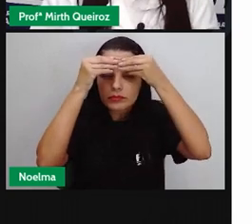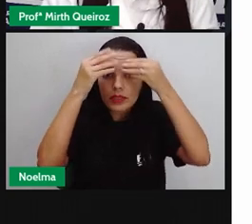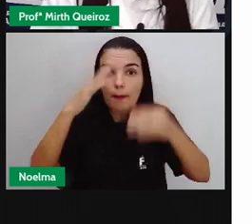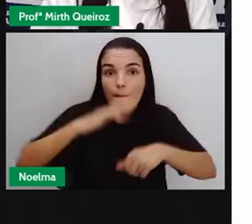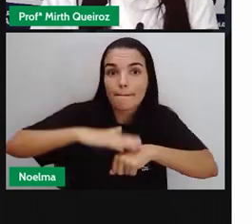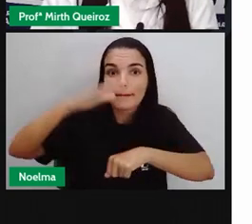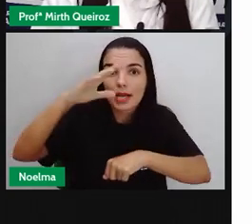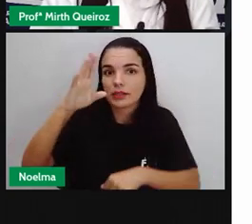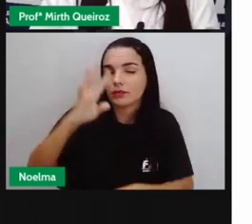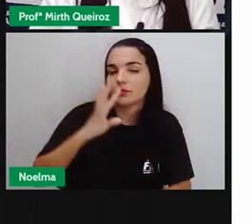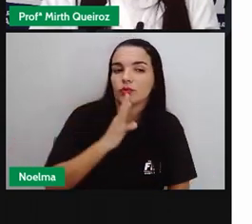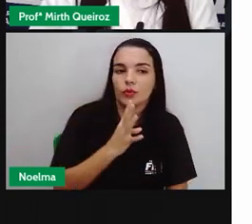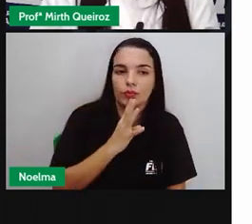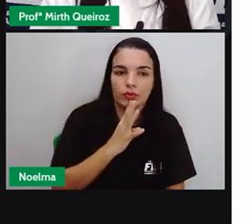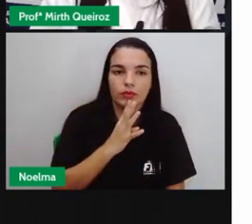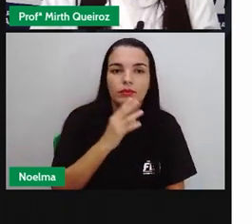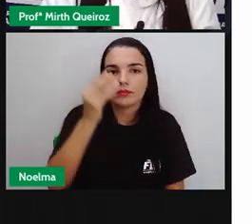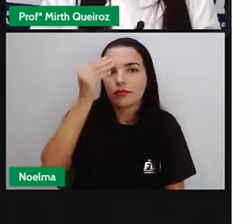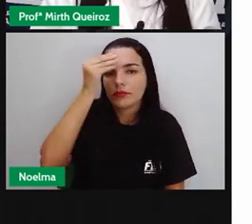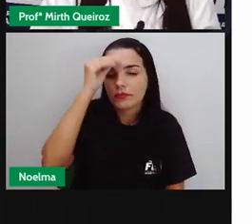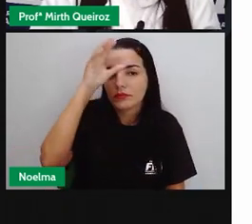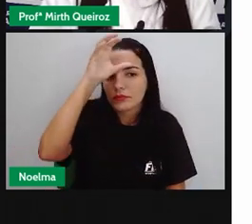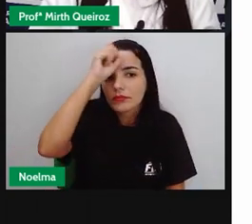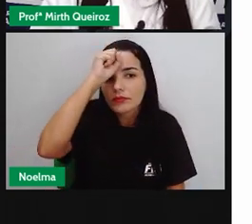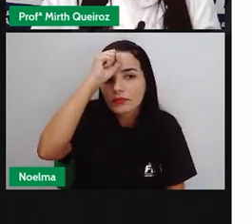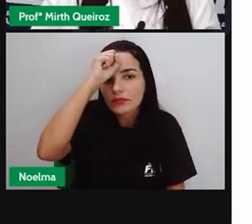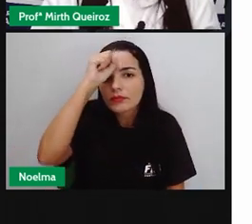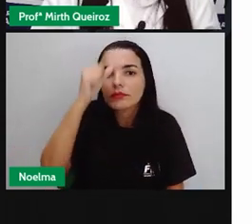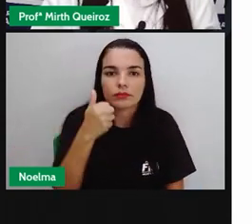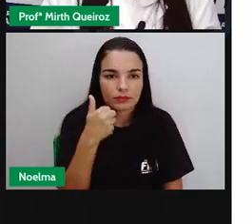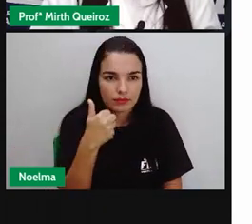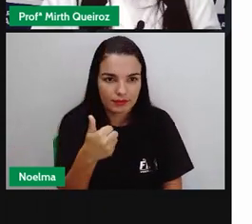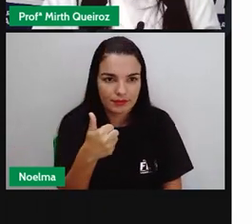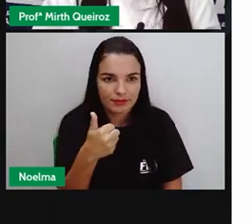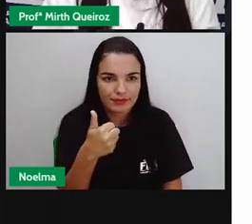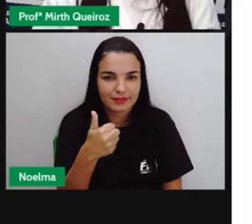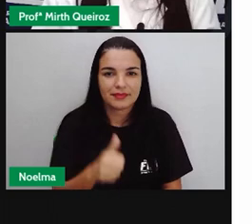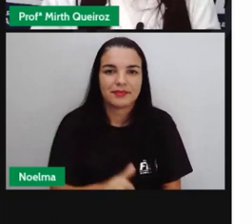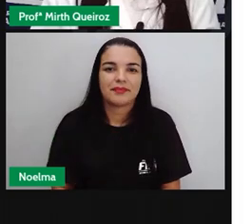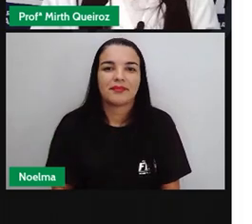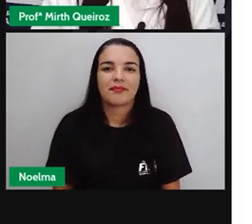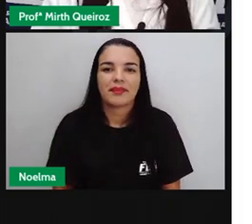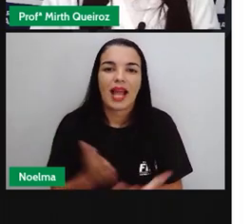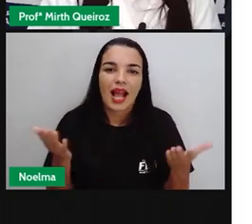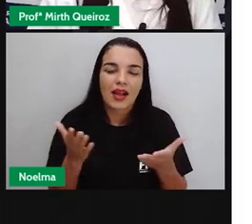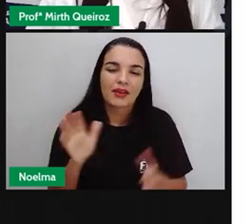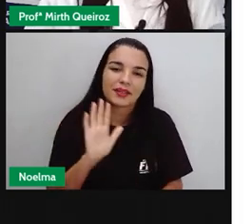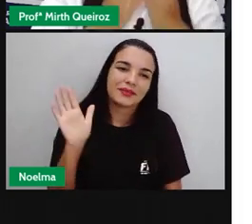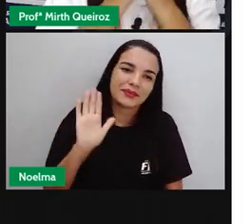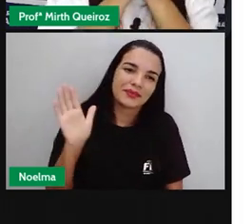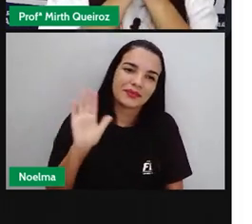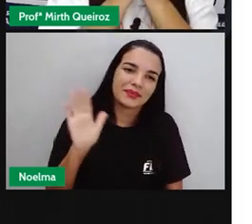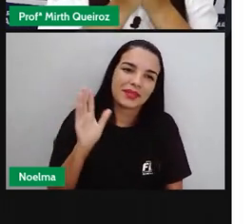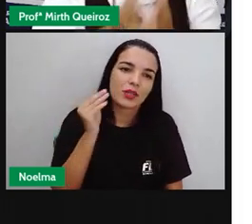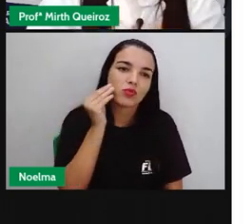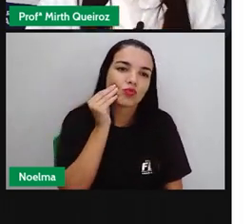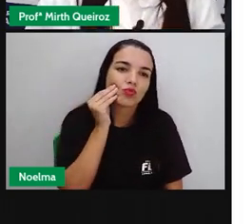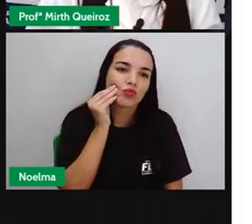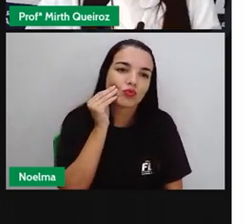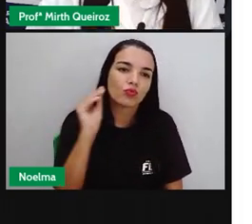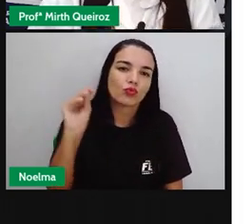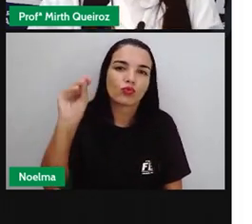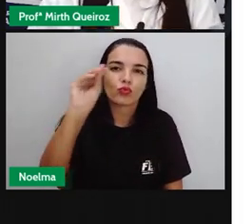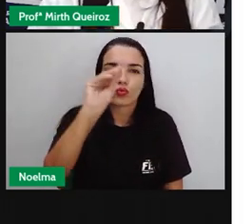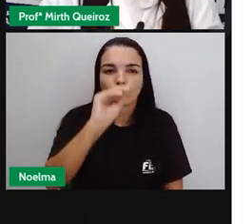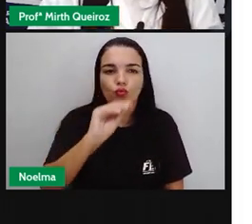máximo possível de conhecimento. Certo? A prova ficando por aqui. Beijinhos,